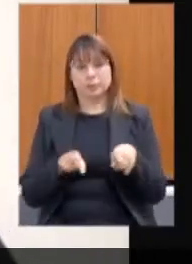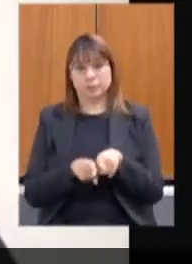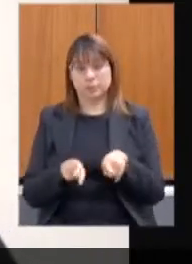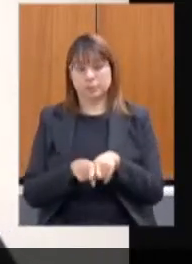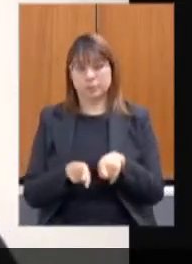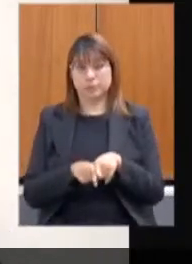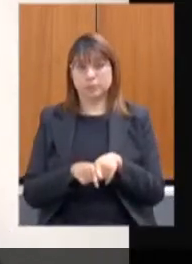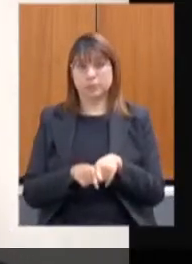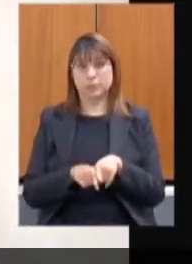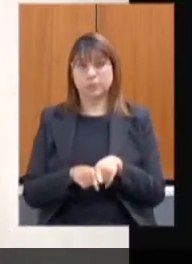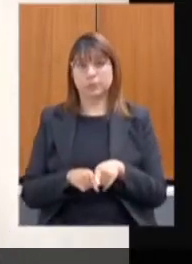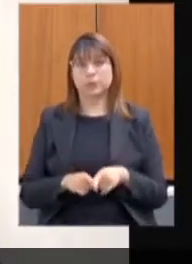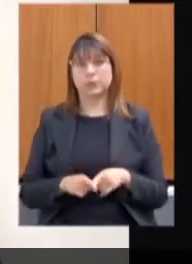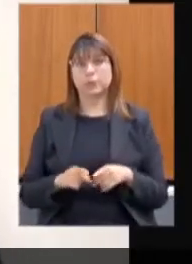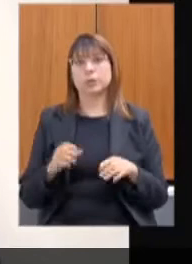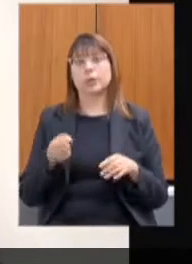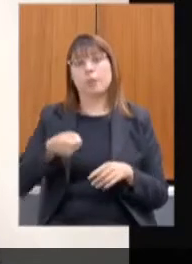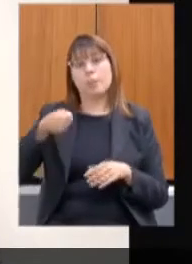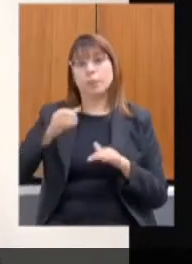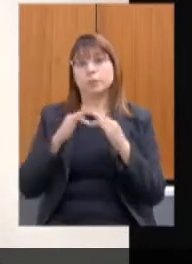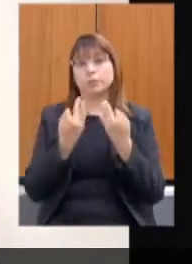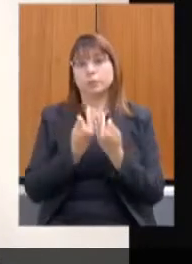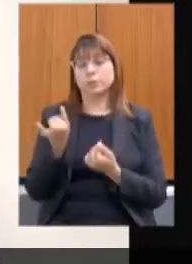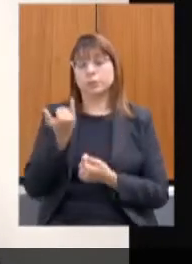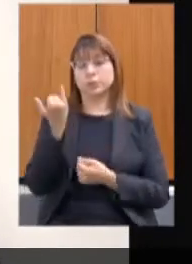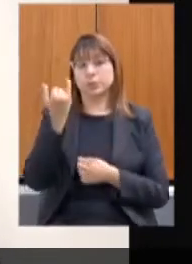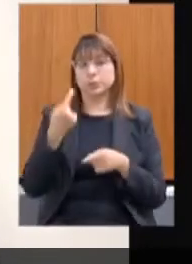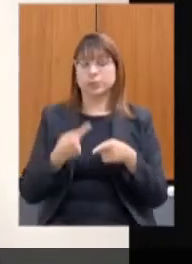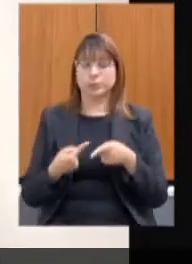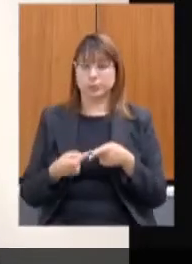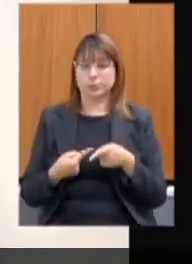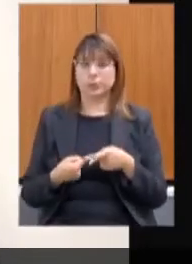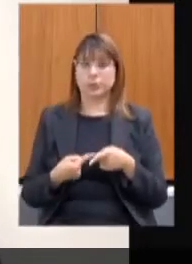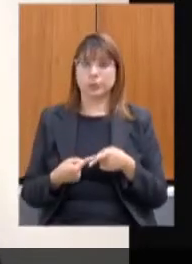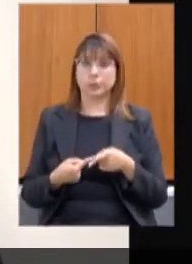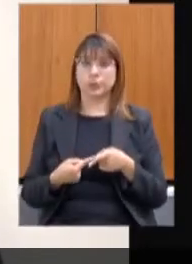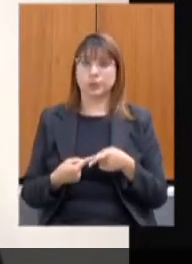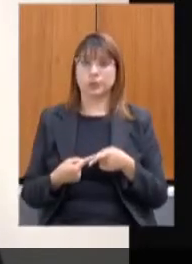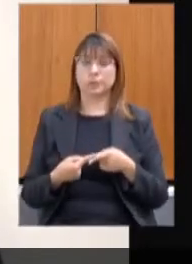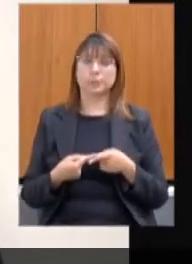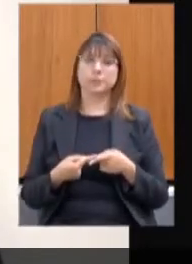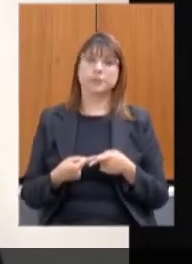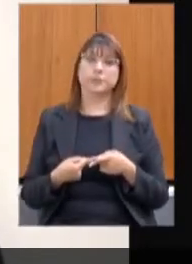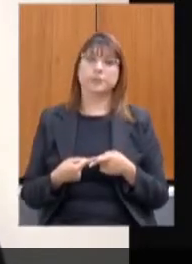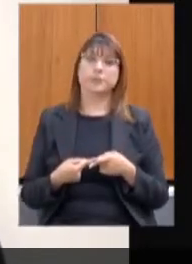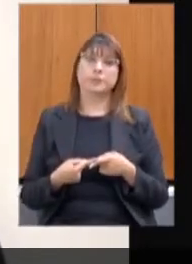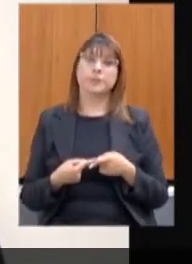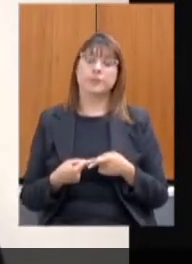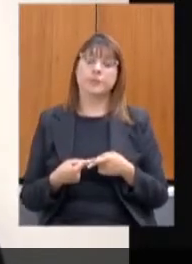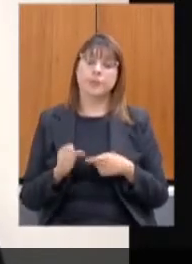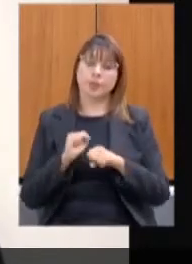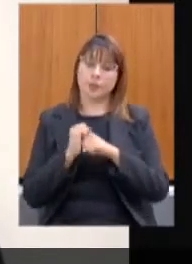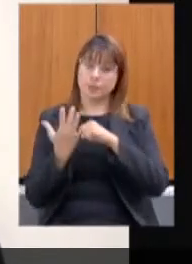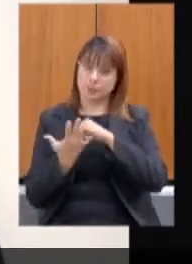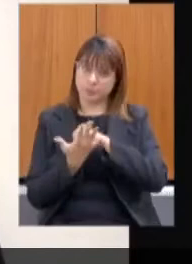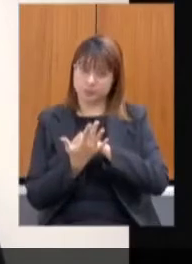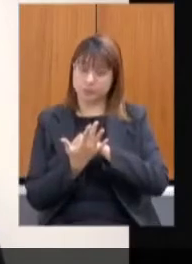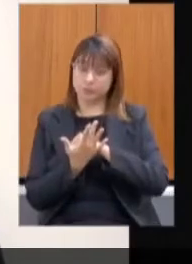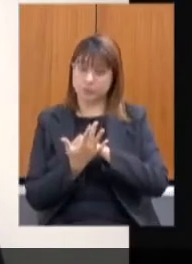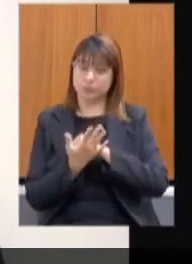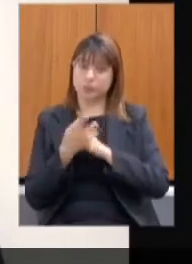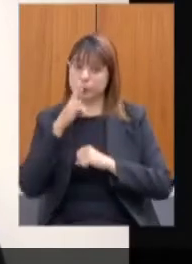respeito a essa visão do Bolsa Família que é importante, porque o próprio efeito da pandemia trouxe